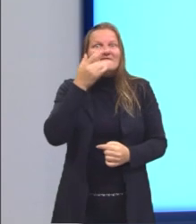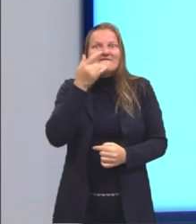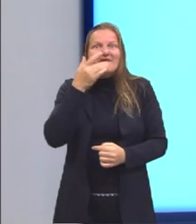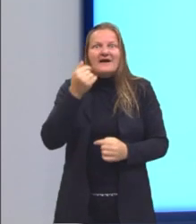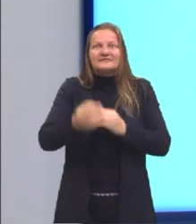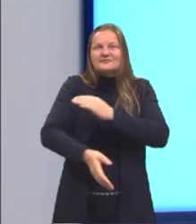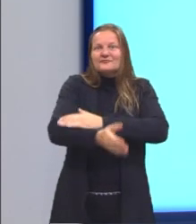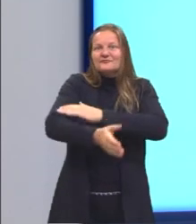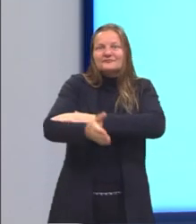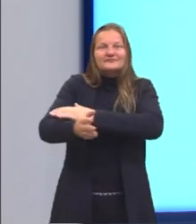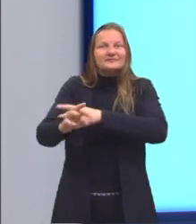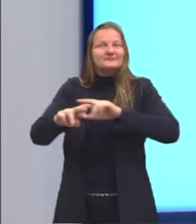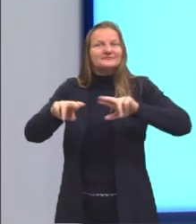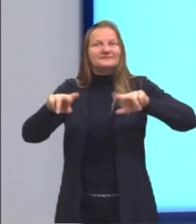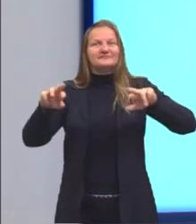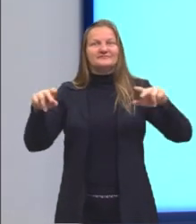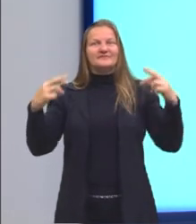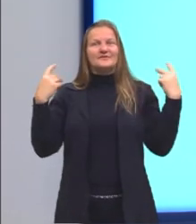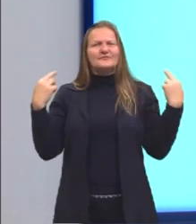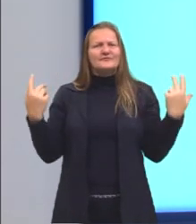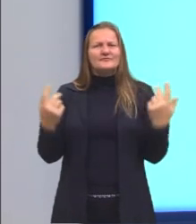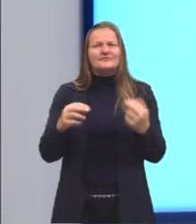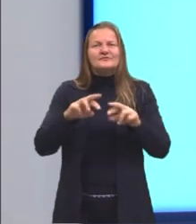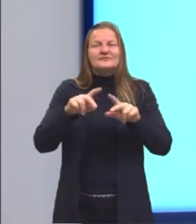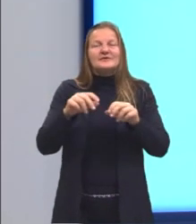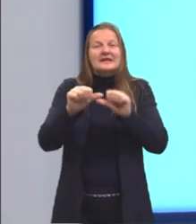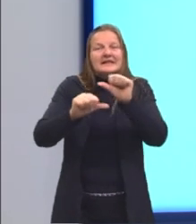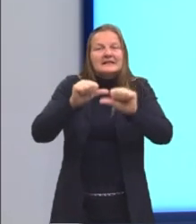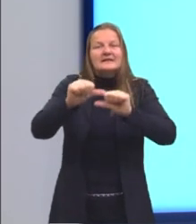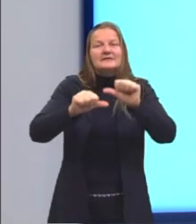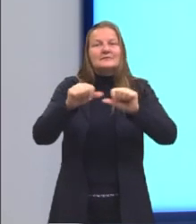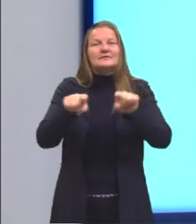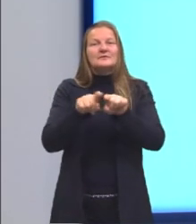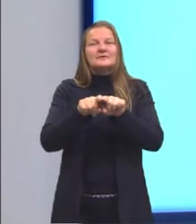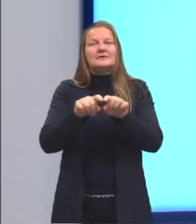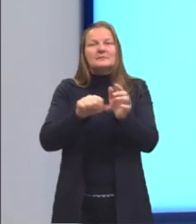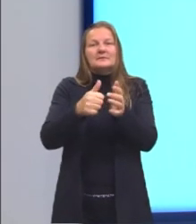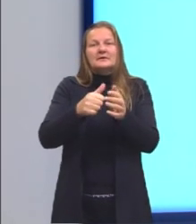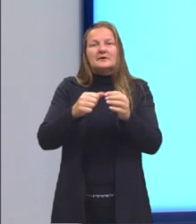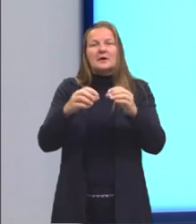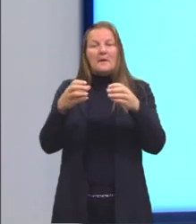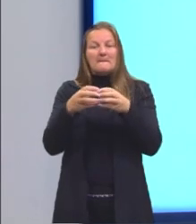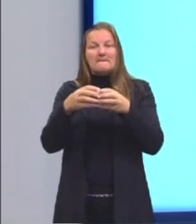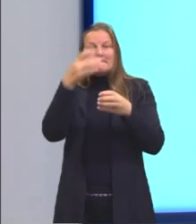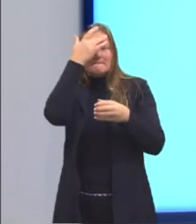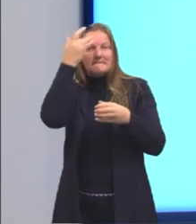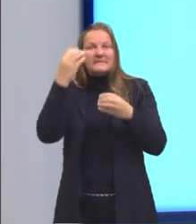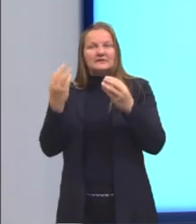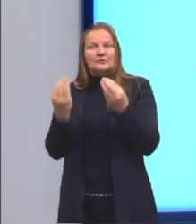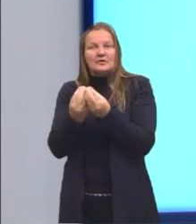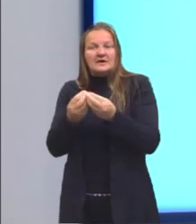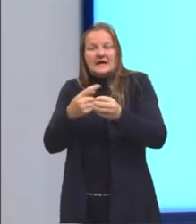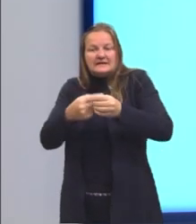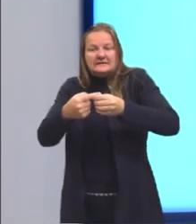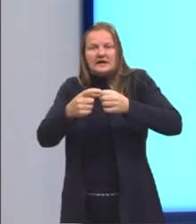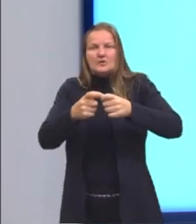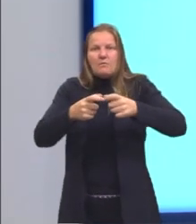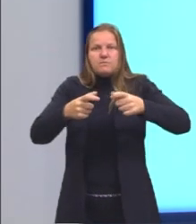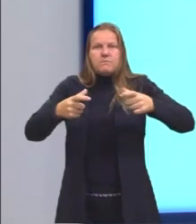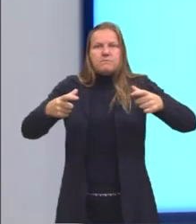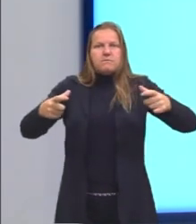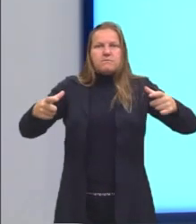rápido, além de contribuir para transformar as primeiras aglomerações humanas em cidades maiores.